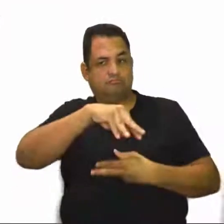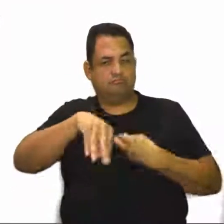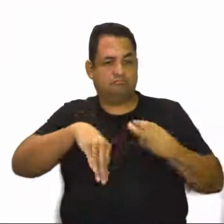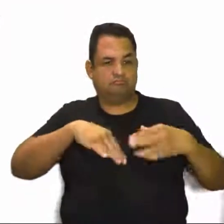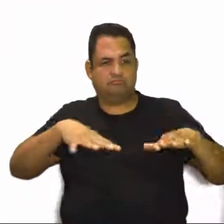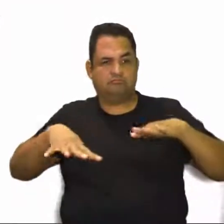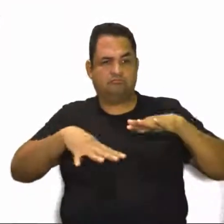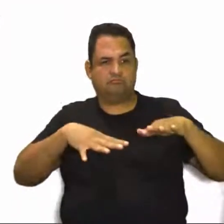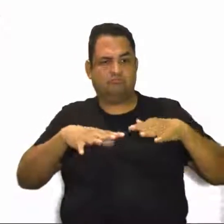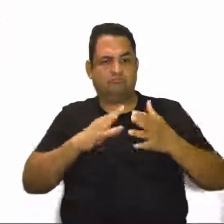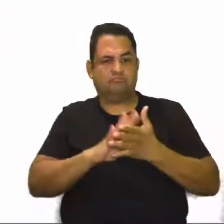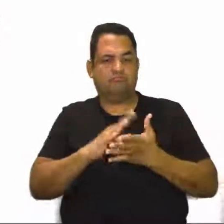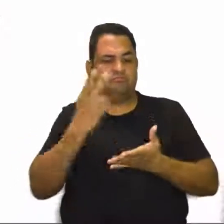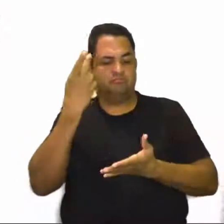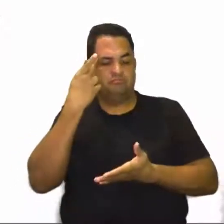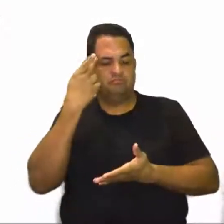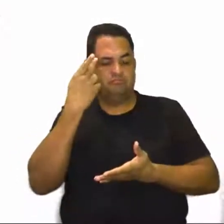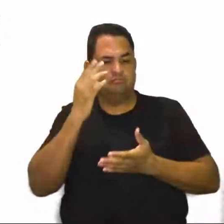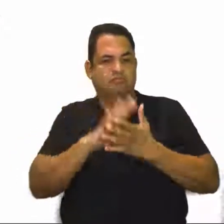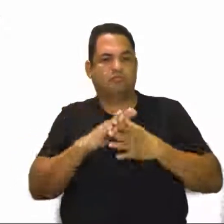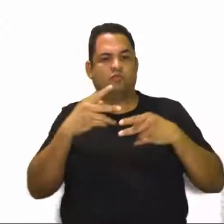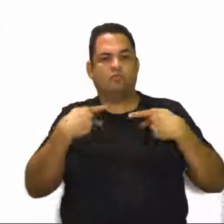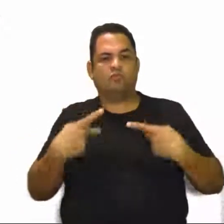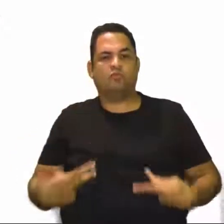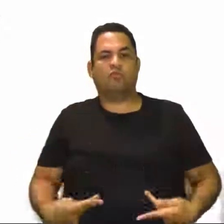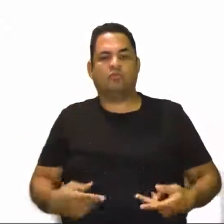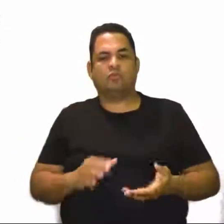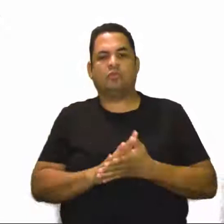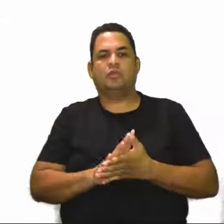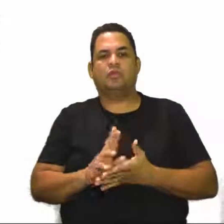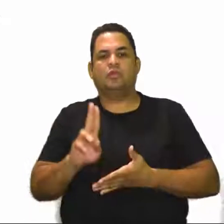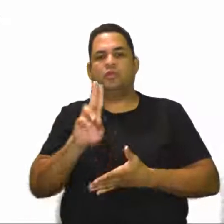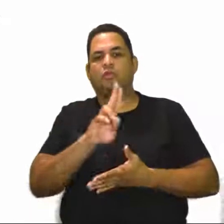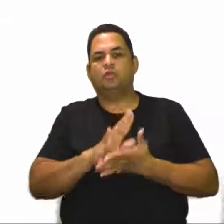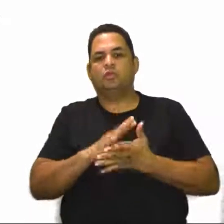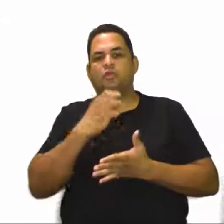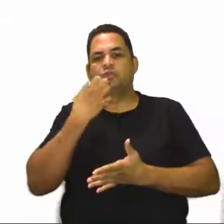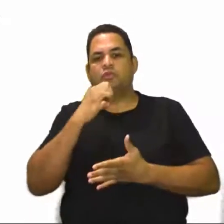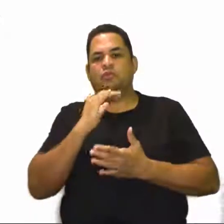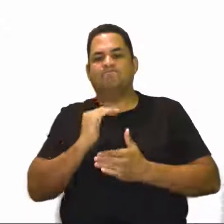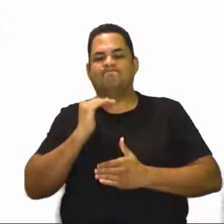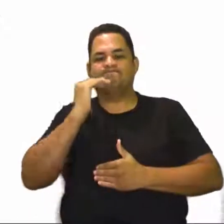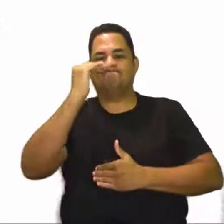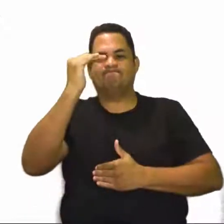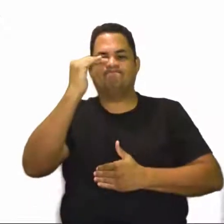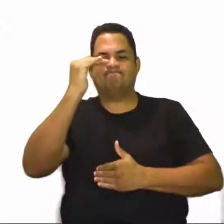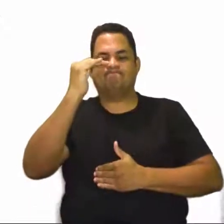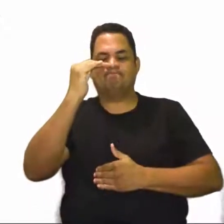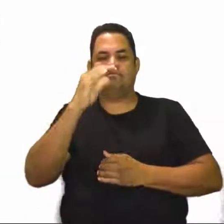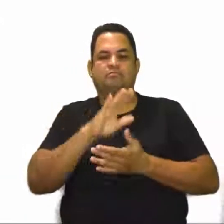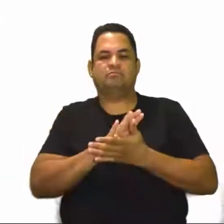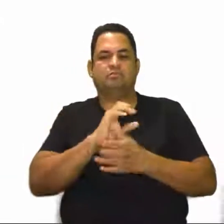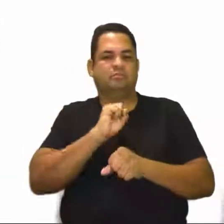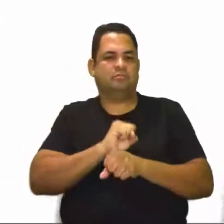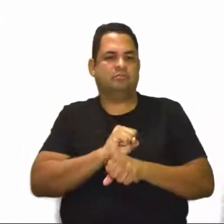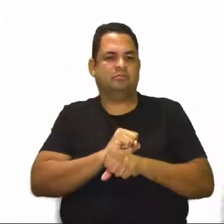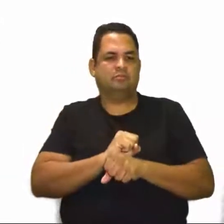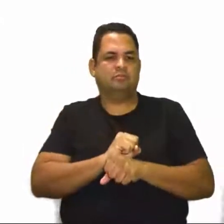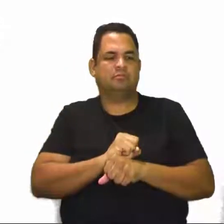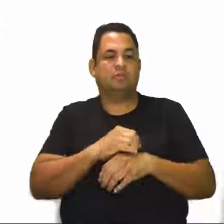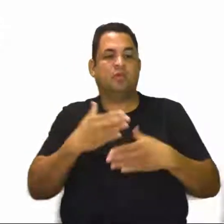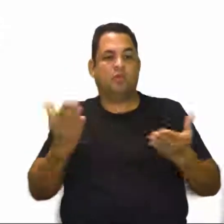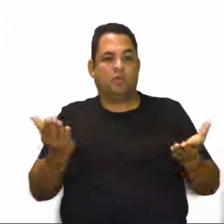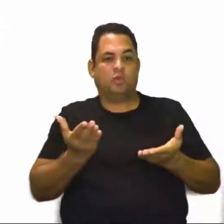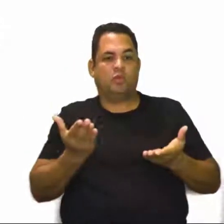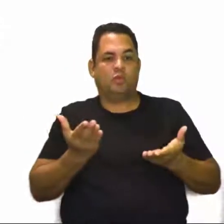envolve os movimentos voluntários do corpo, com um gasto de energia acima do nível de repouso. Na